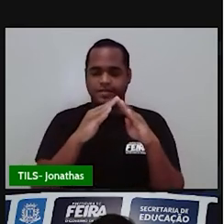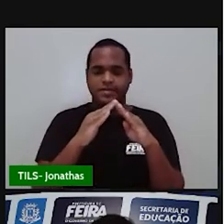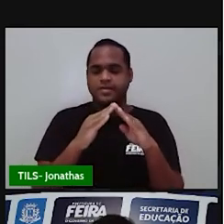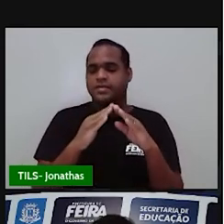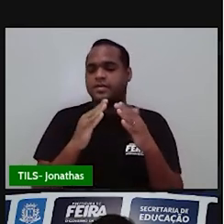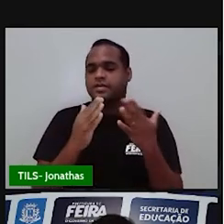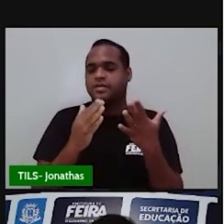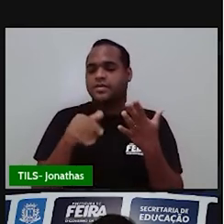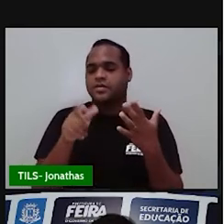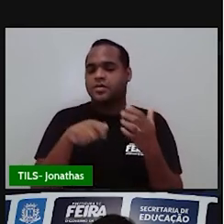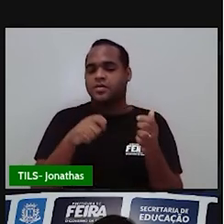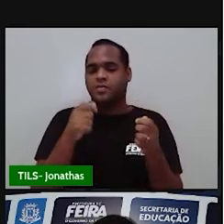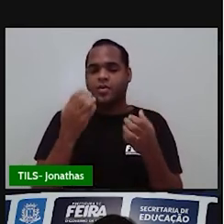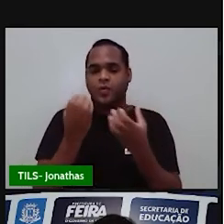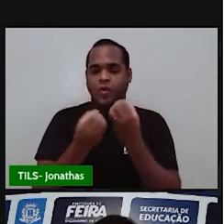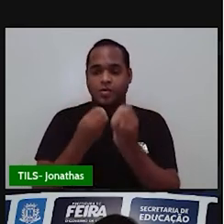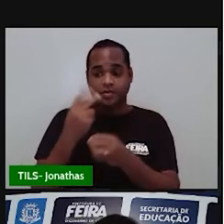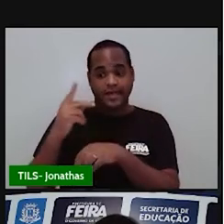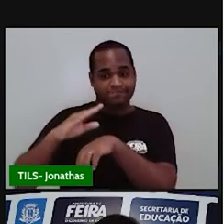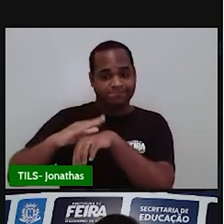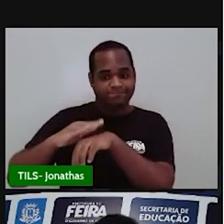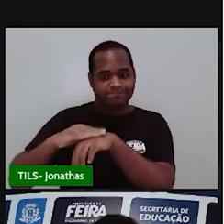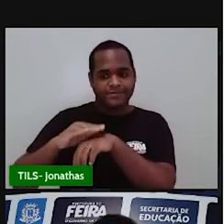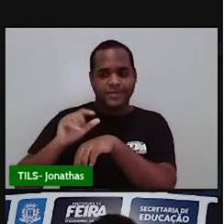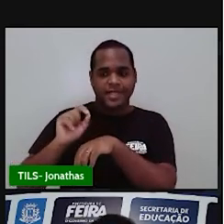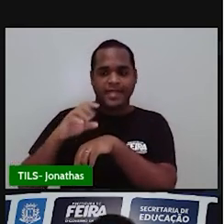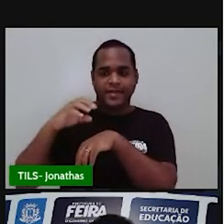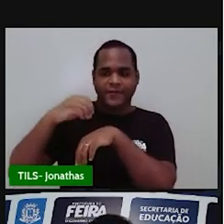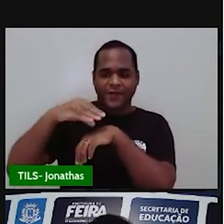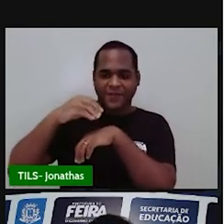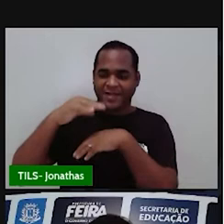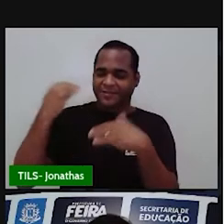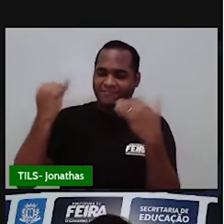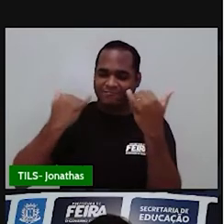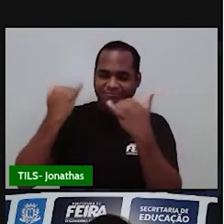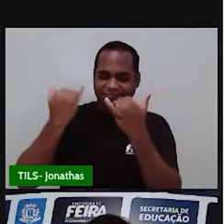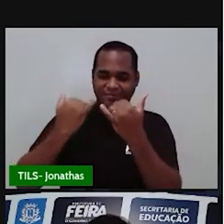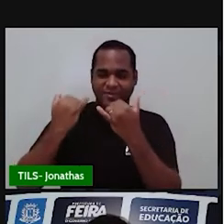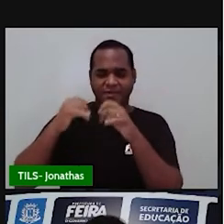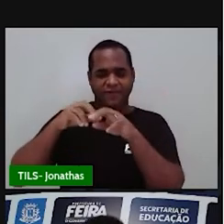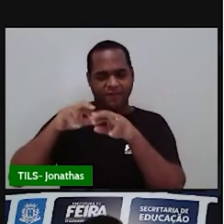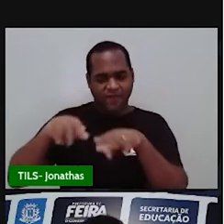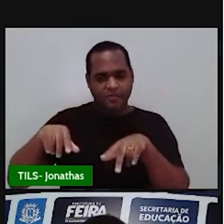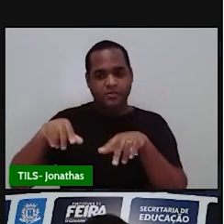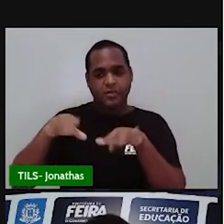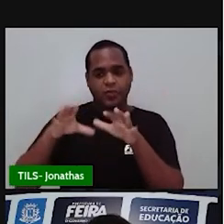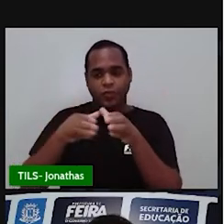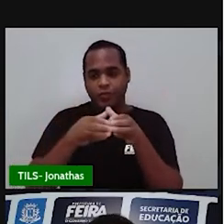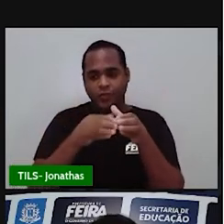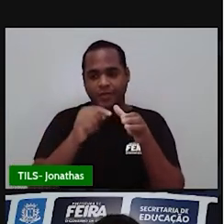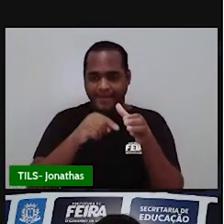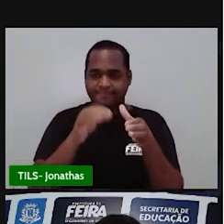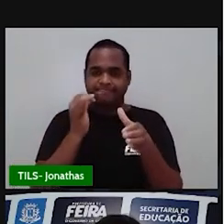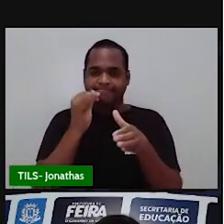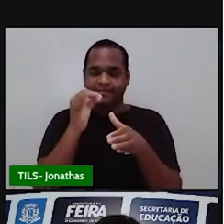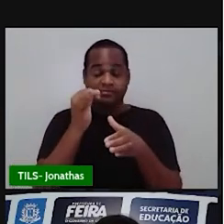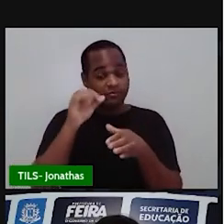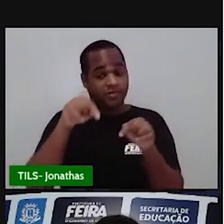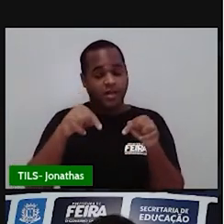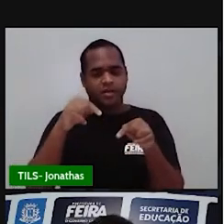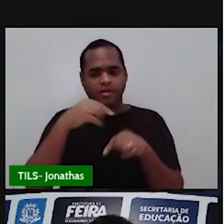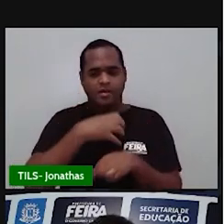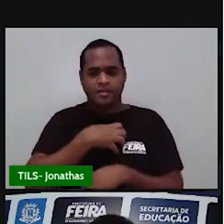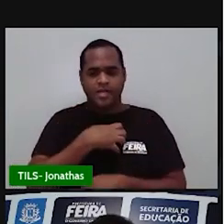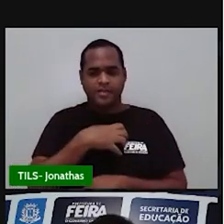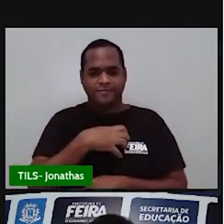Quem nos fornece, quem nos dá essa informação são as companhias elétricas, né? Que aqui na Bahia